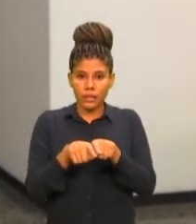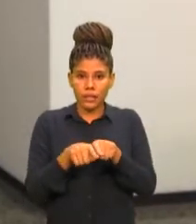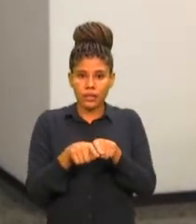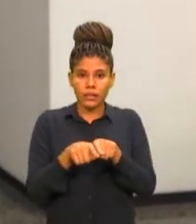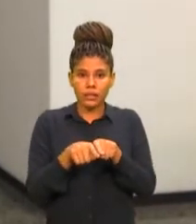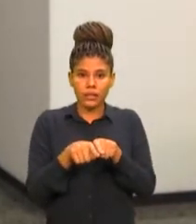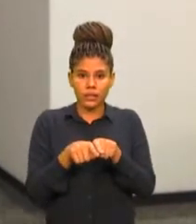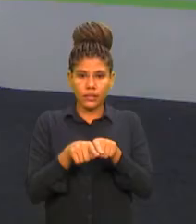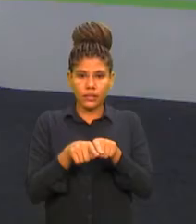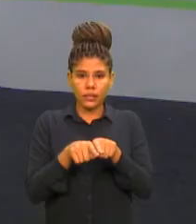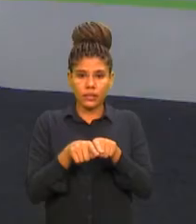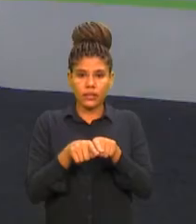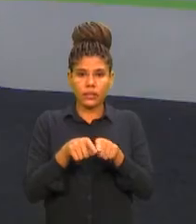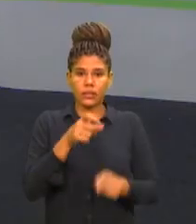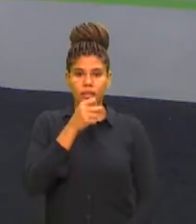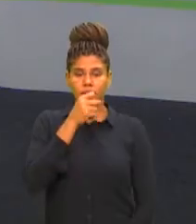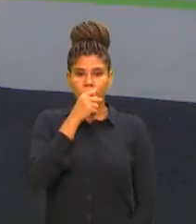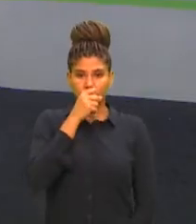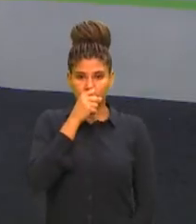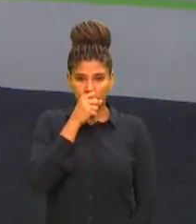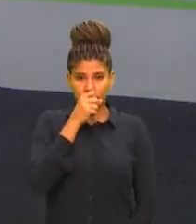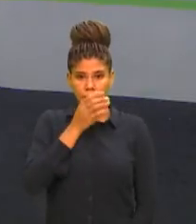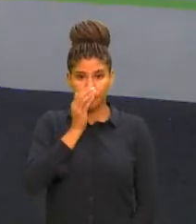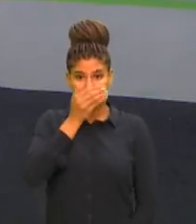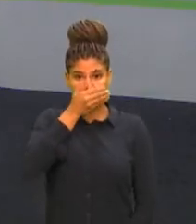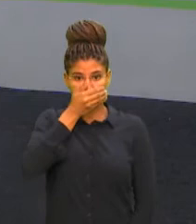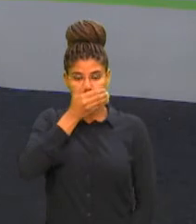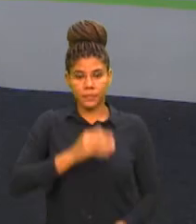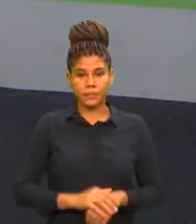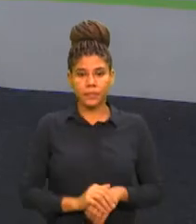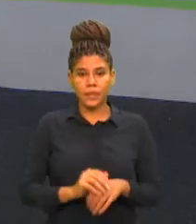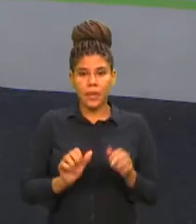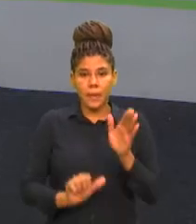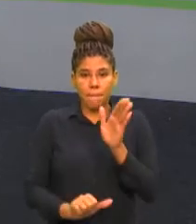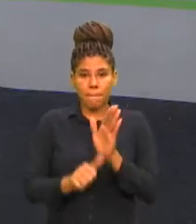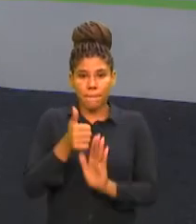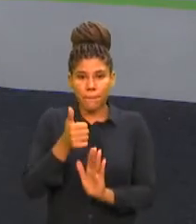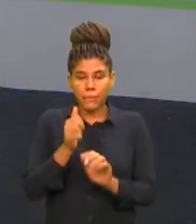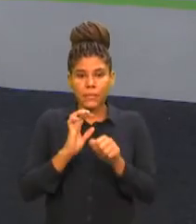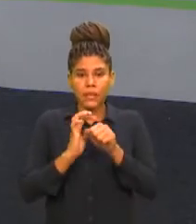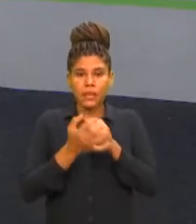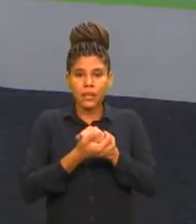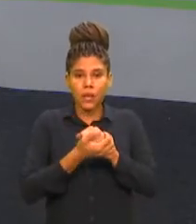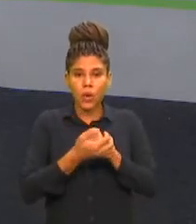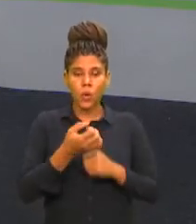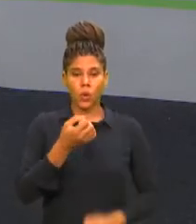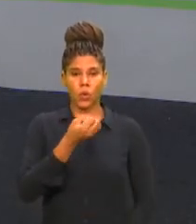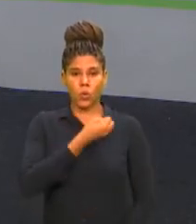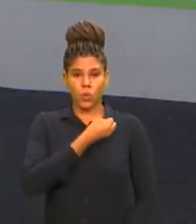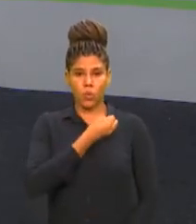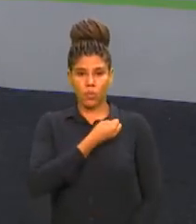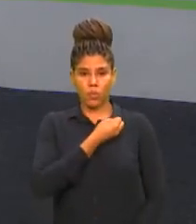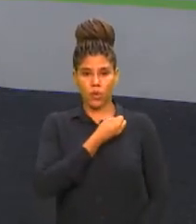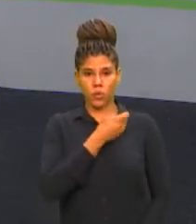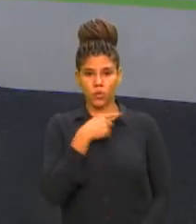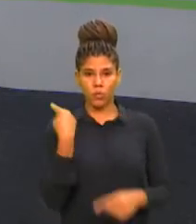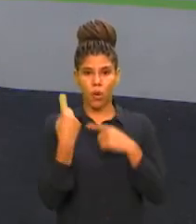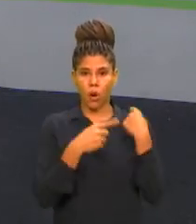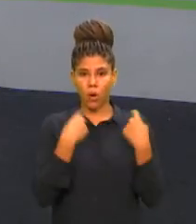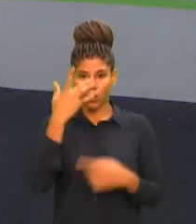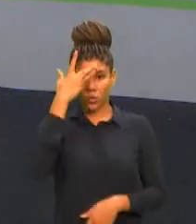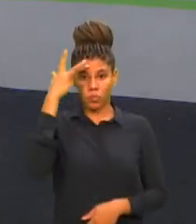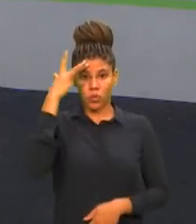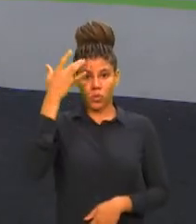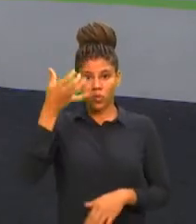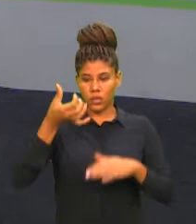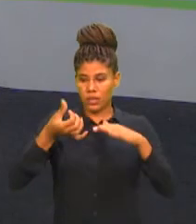autossir ou espirrar. Pela primeira vez durante a pandemia, o número de mortes de pessoas abaixo de 60 anos